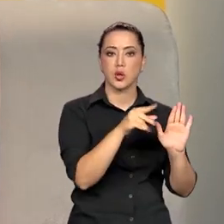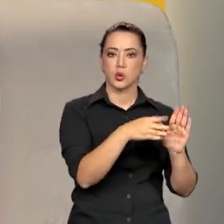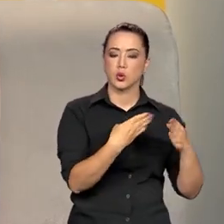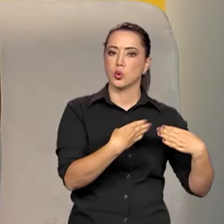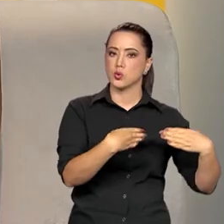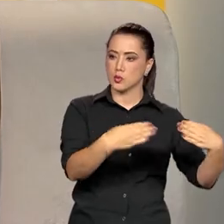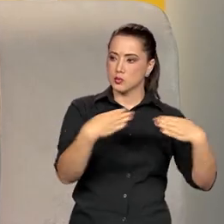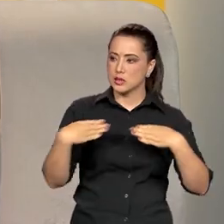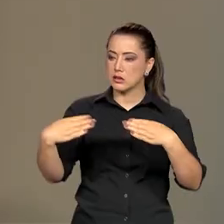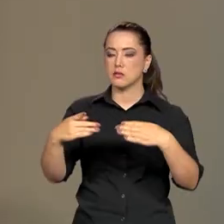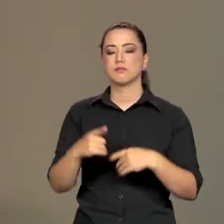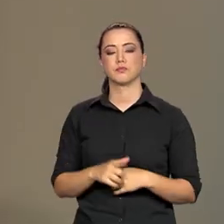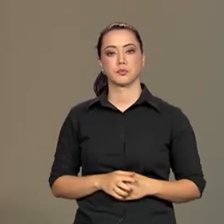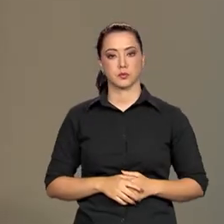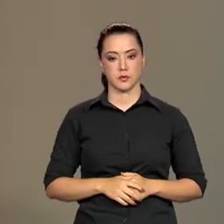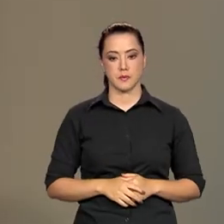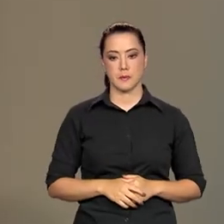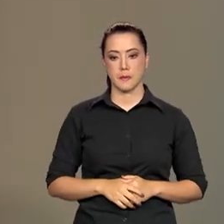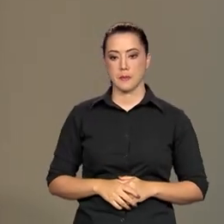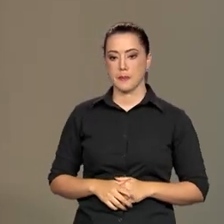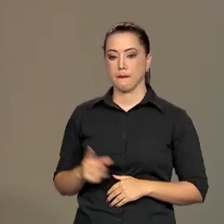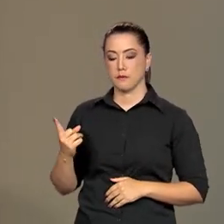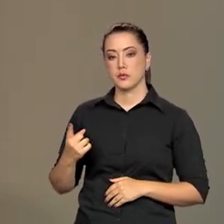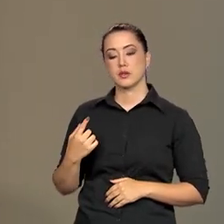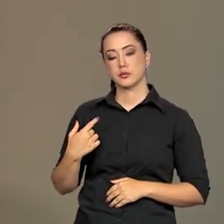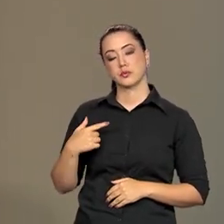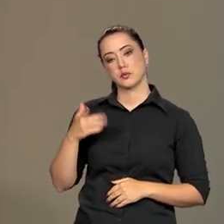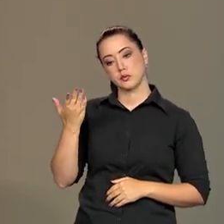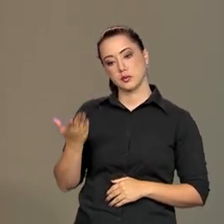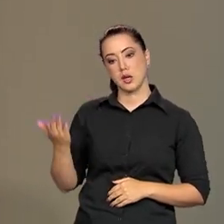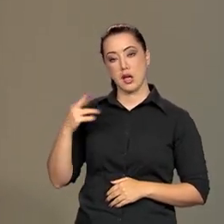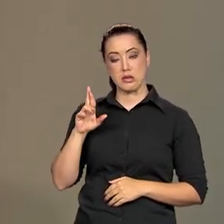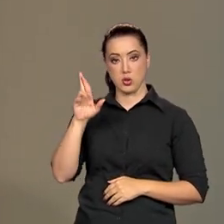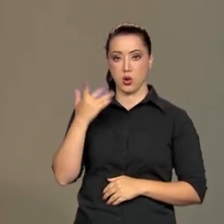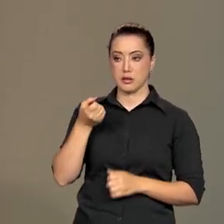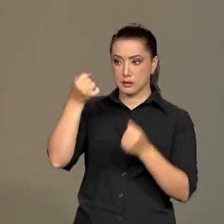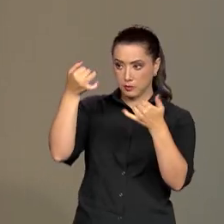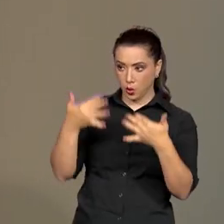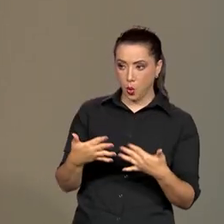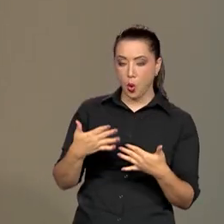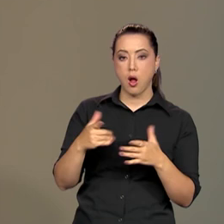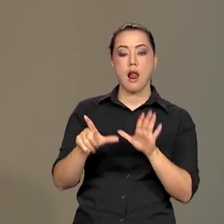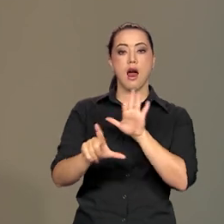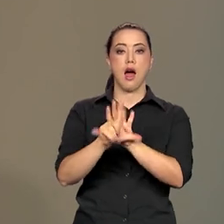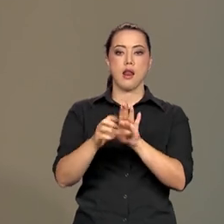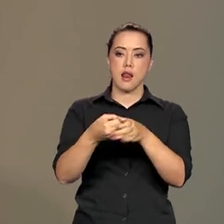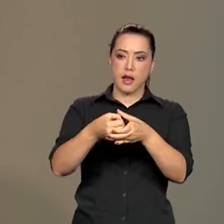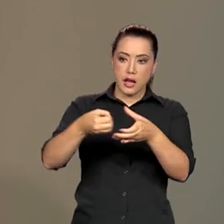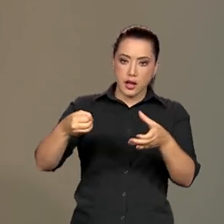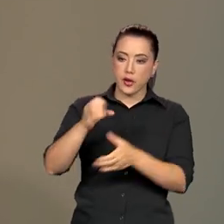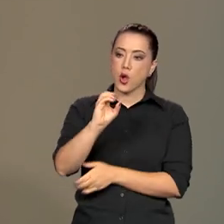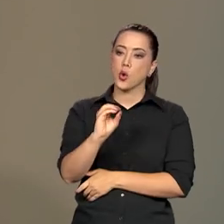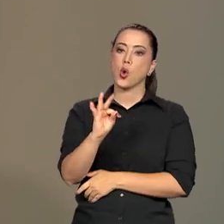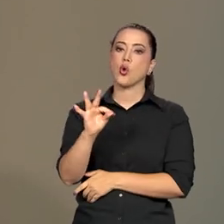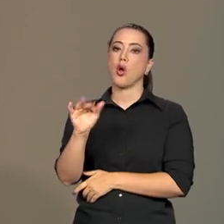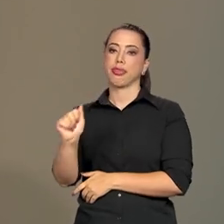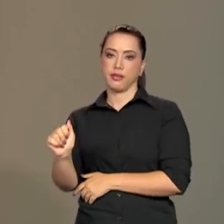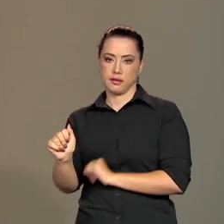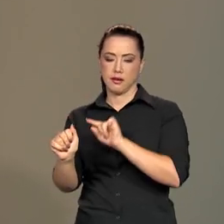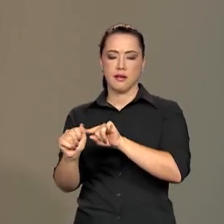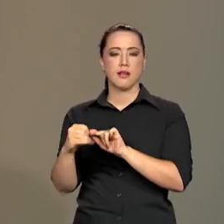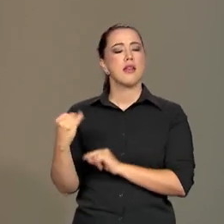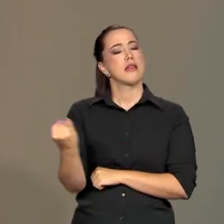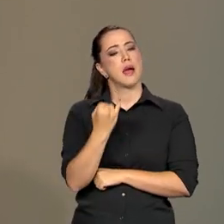pegaram as pastas. Eu vi que a senhora já comentou sobre essa questão da lei de cotas e da importância de você ter